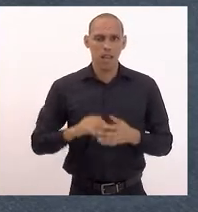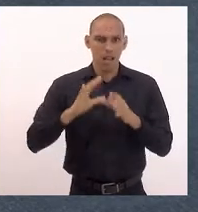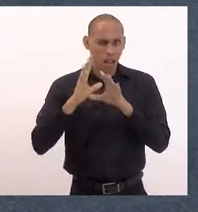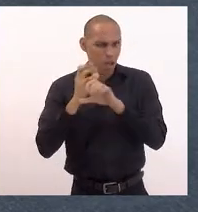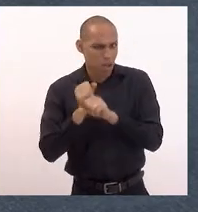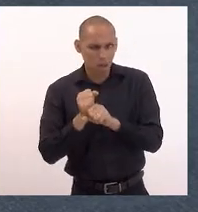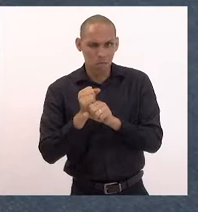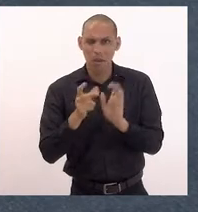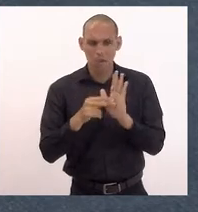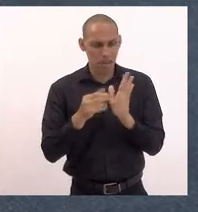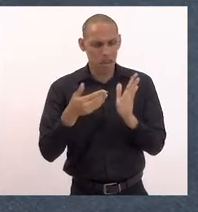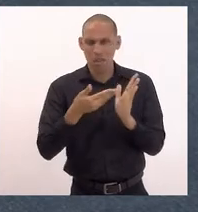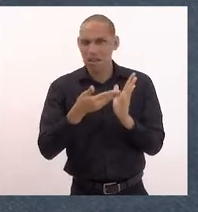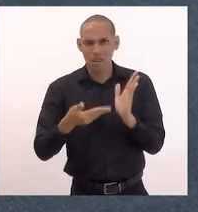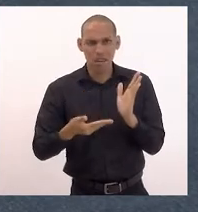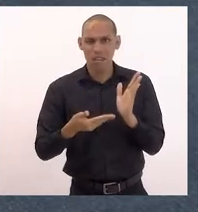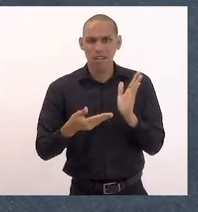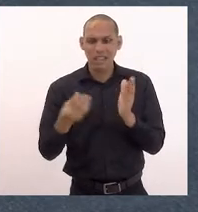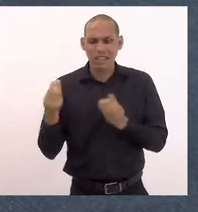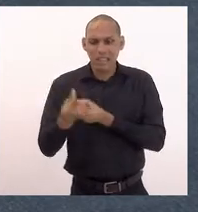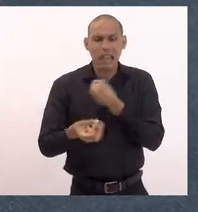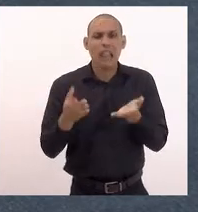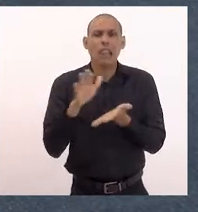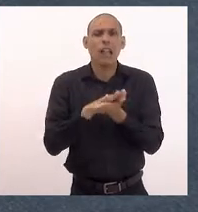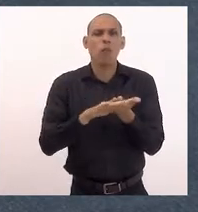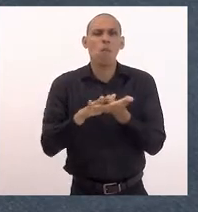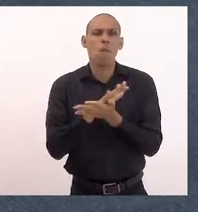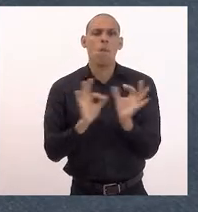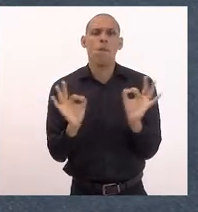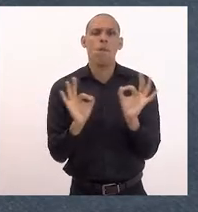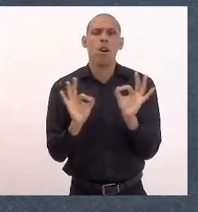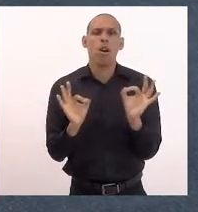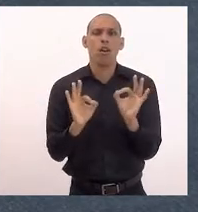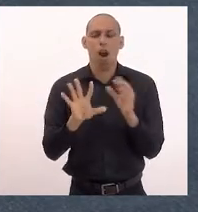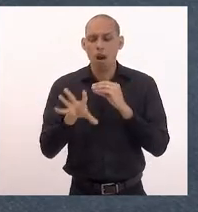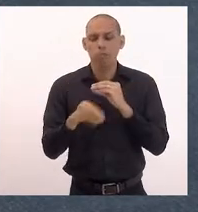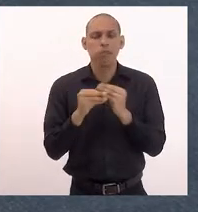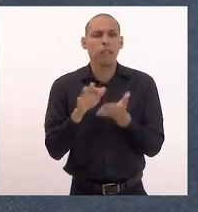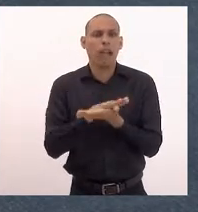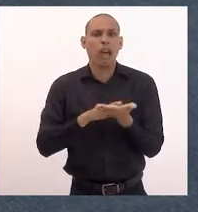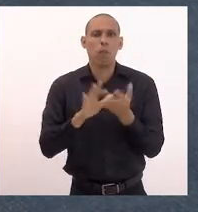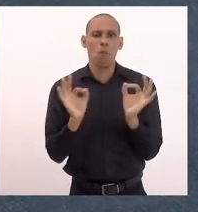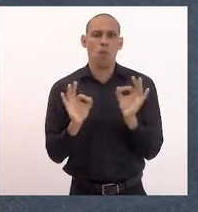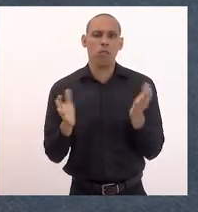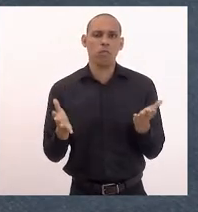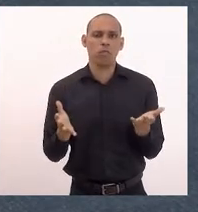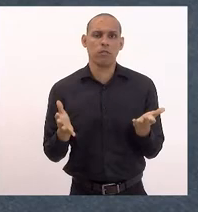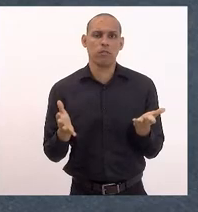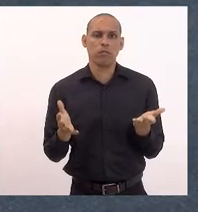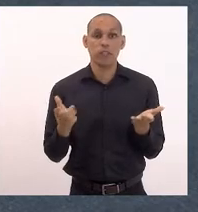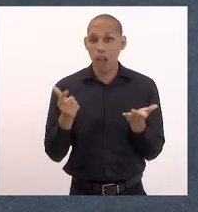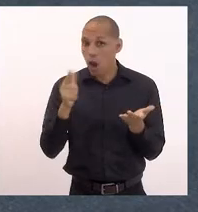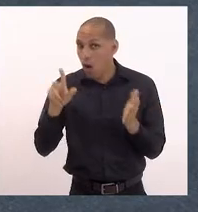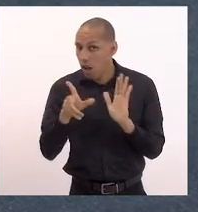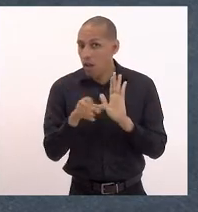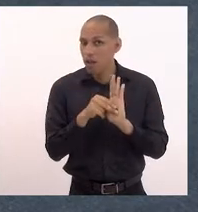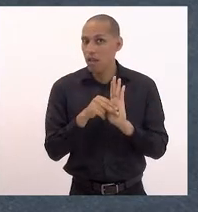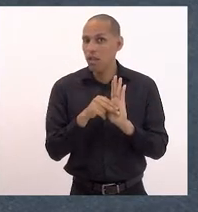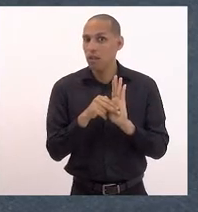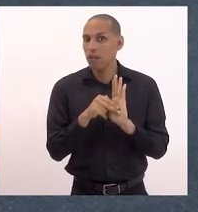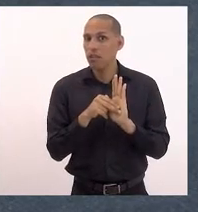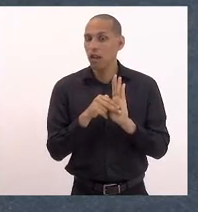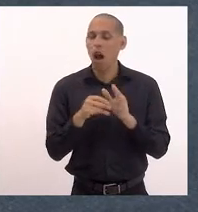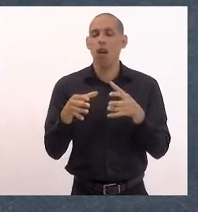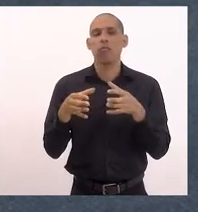não trazem nada, não acrescentam nada ao seu projeto. Agora, as outras emendas, à